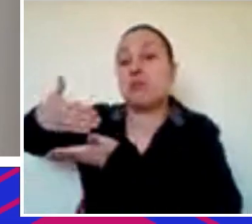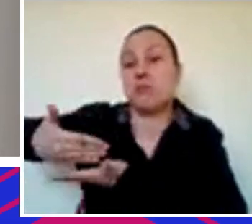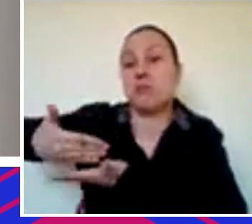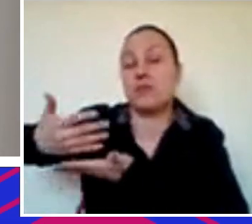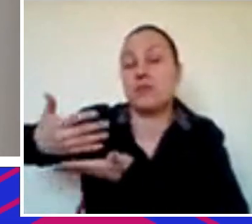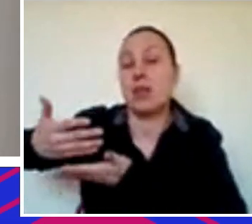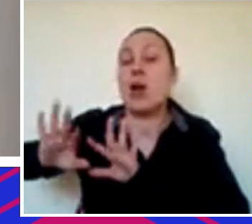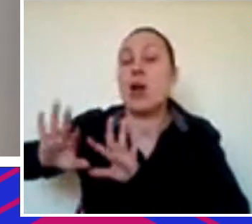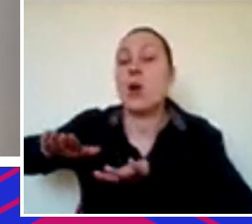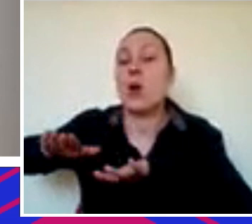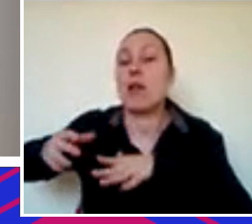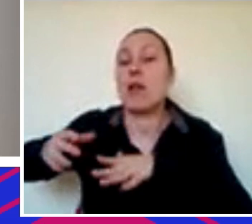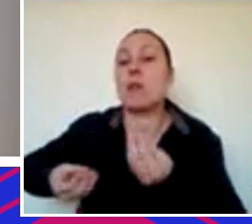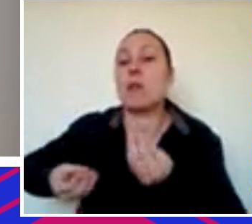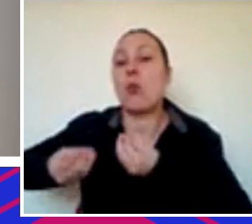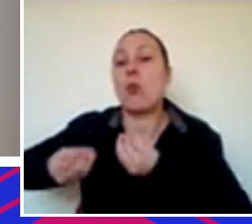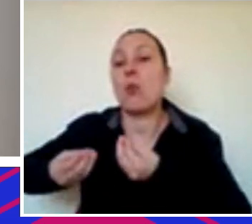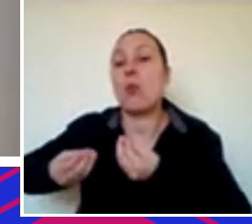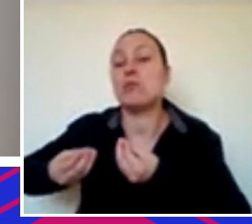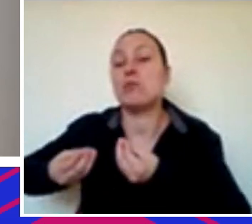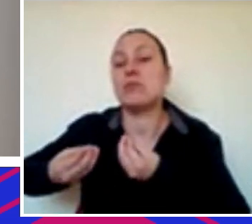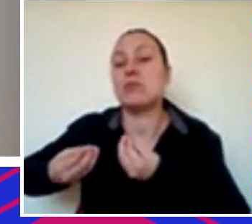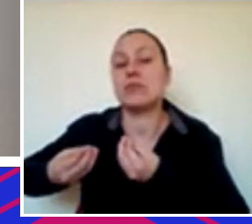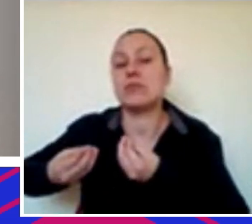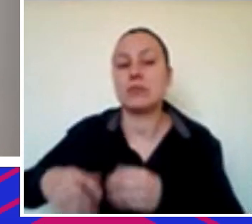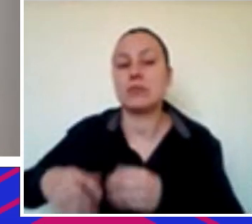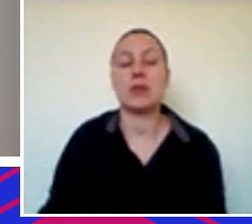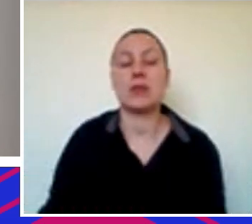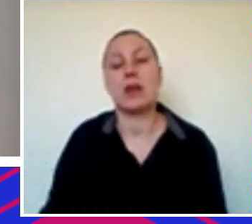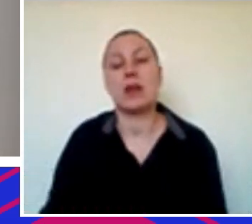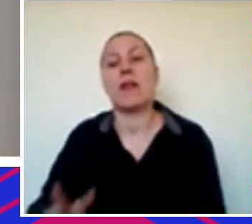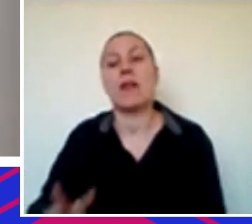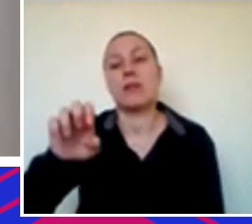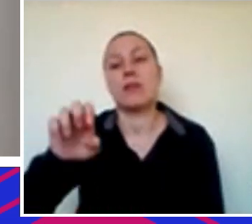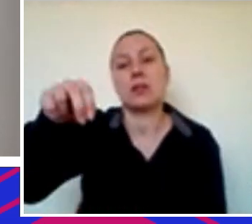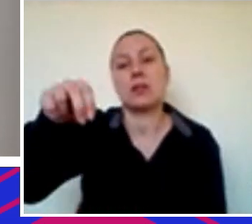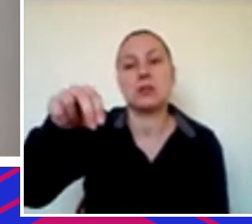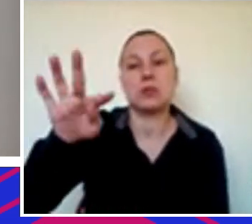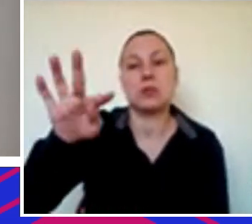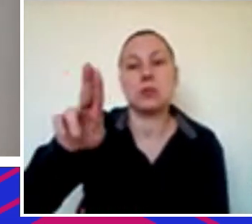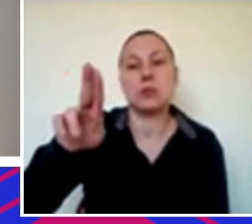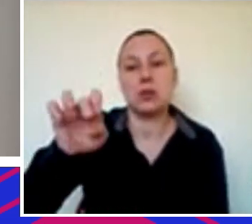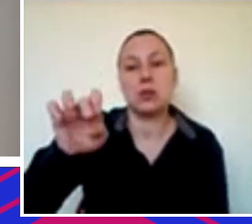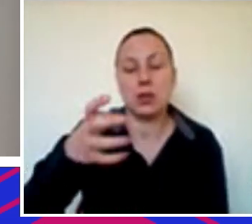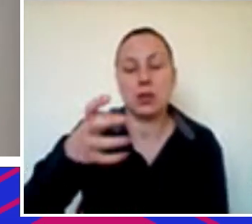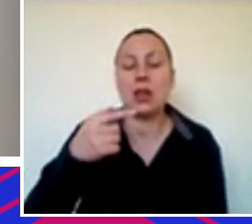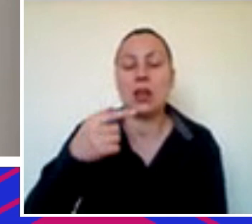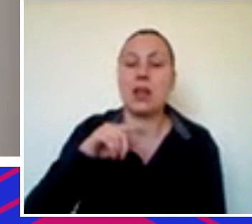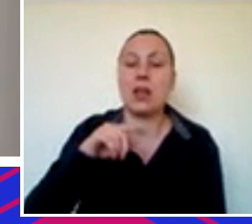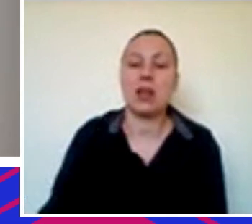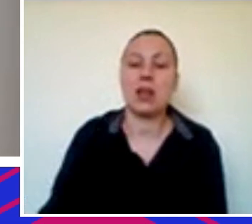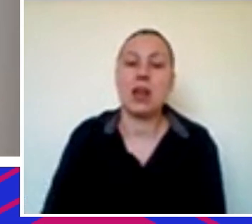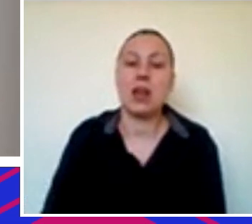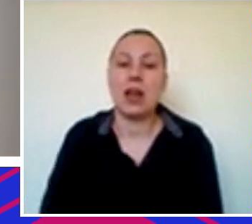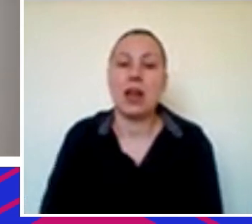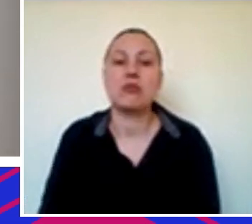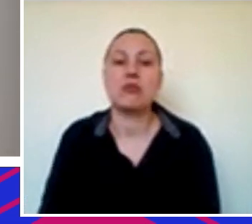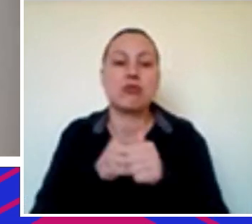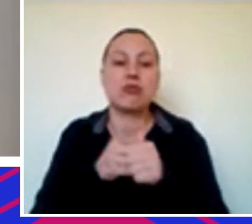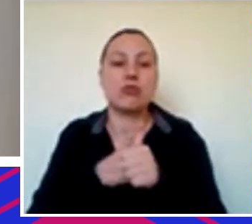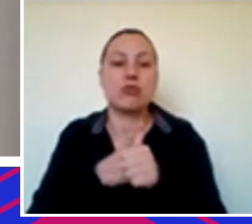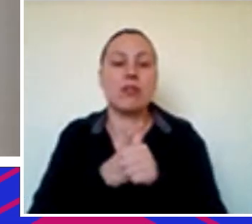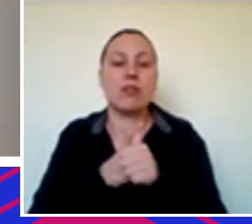e arrumar a casa acho que assim o Venture Capital vai te dizer também que é importante aí o Anderson vai te contar e para a dívida se torna